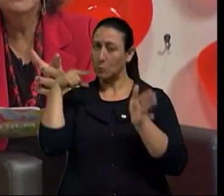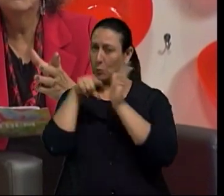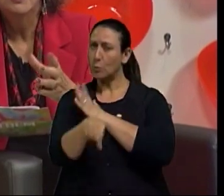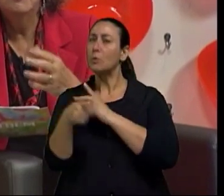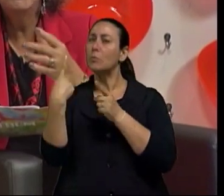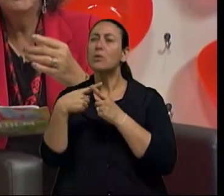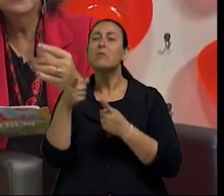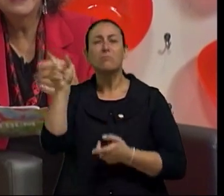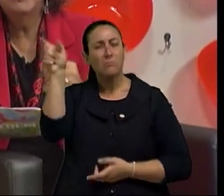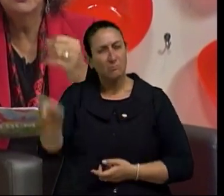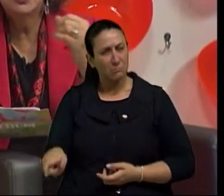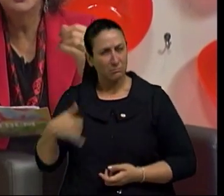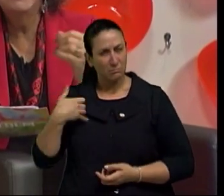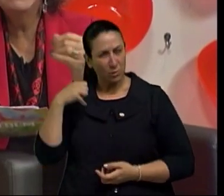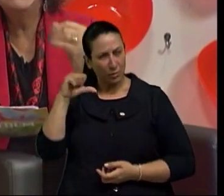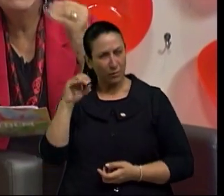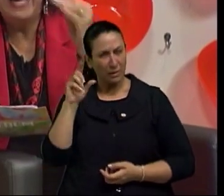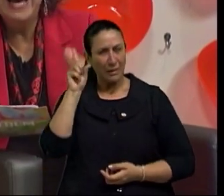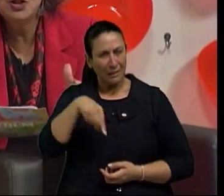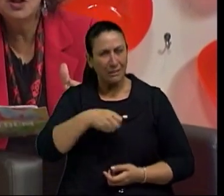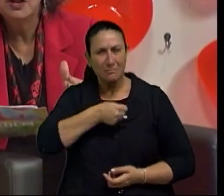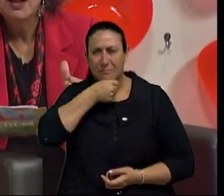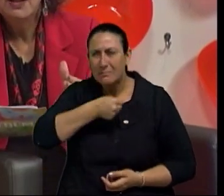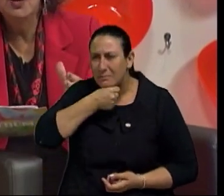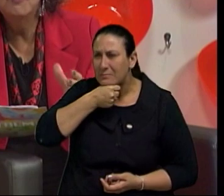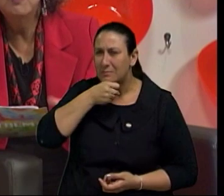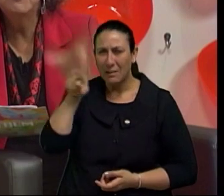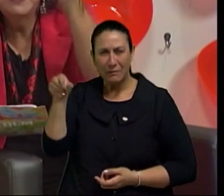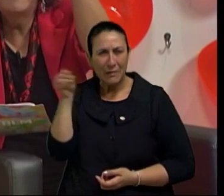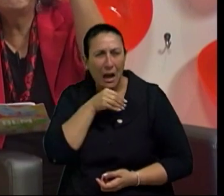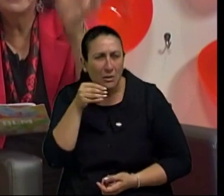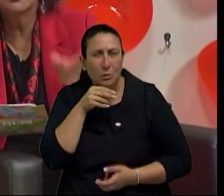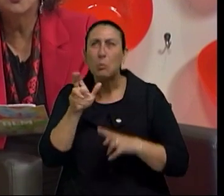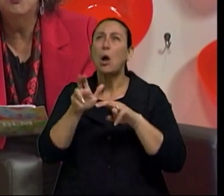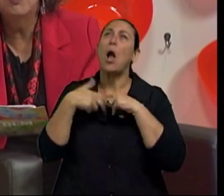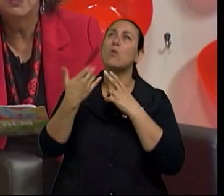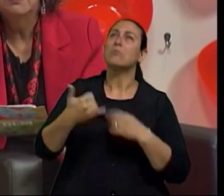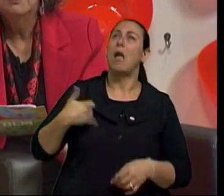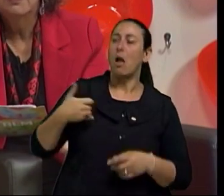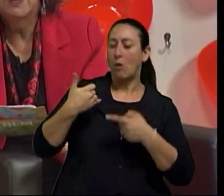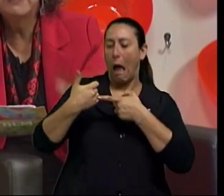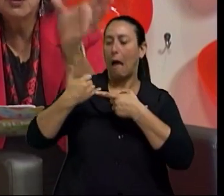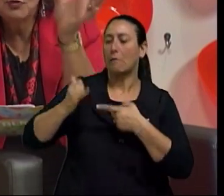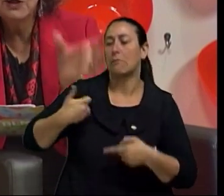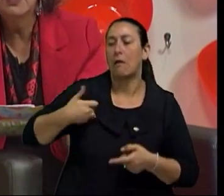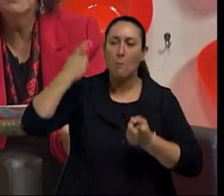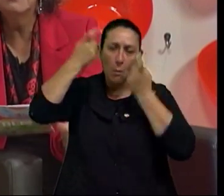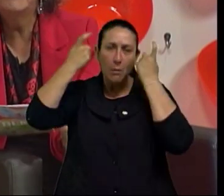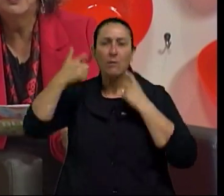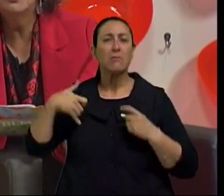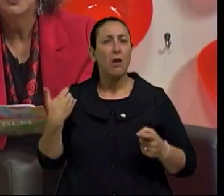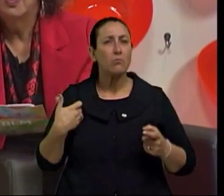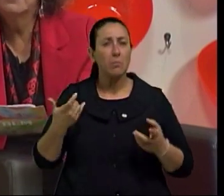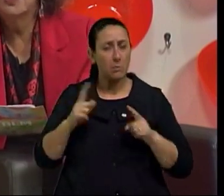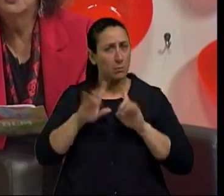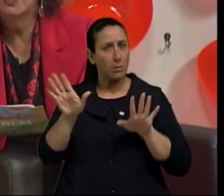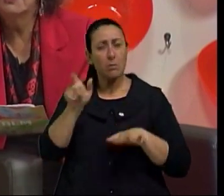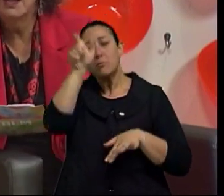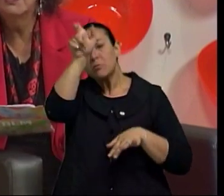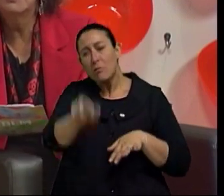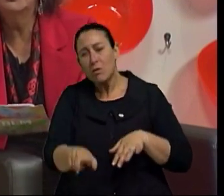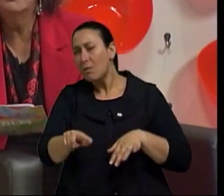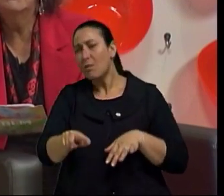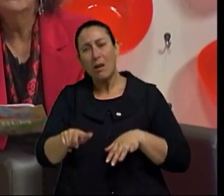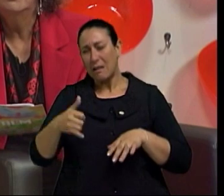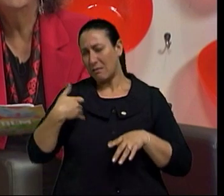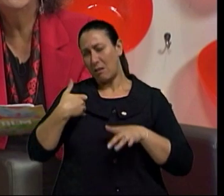é fragilizado? Vamos botar o estigma da idade e não vamos ver a pessoa? A pessoa está na nossa frente, a idade